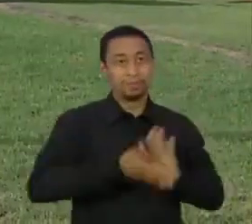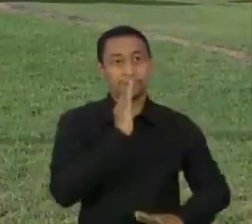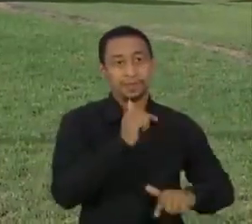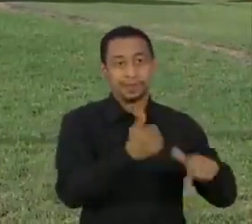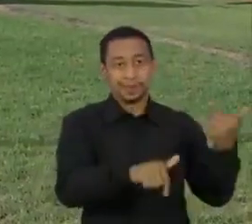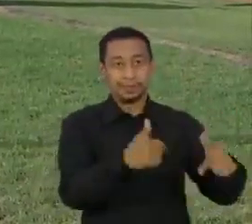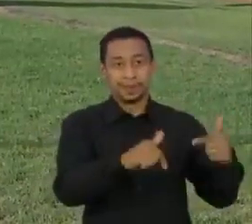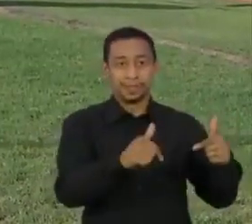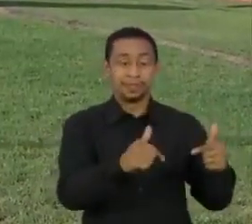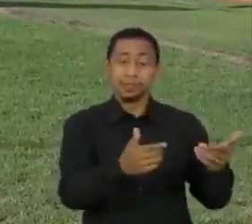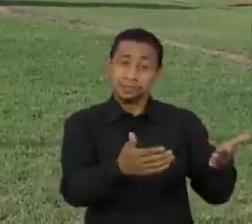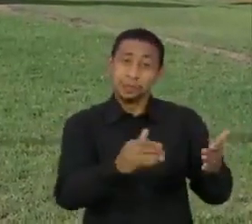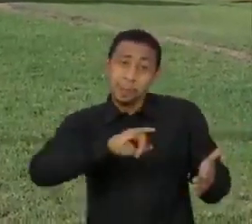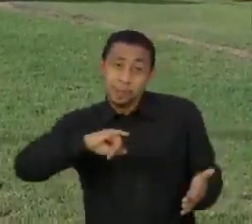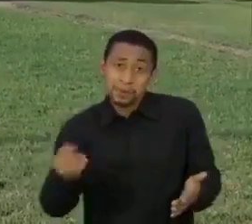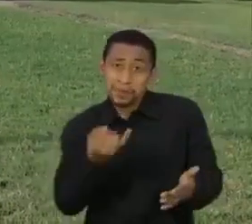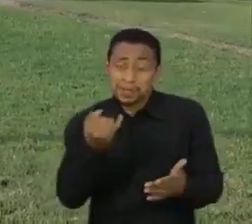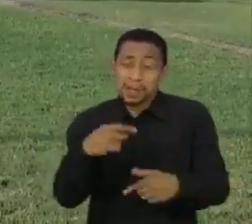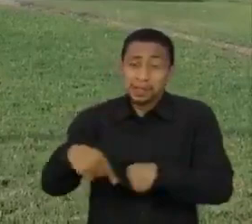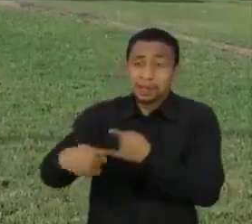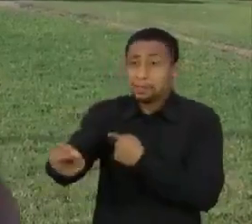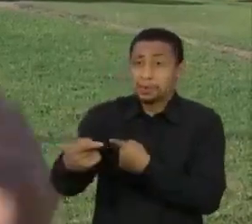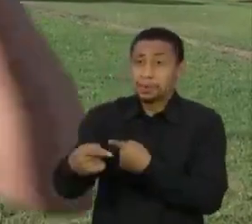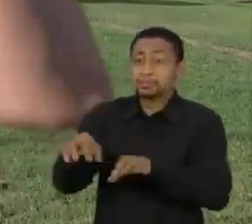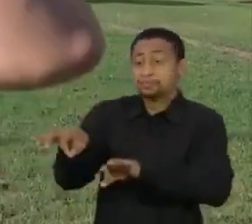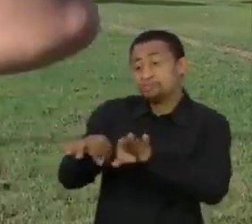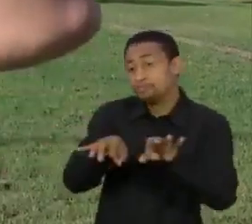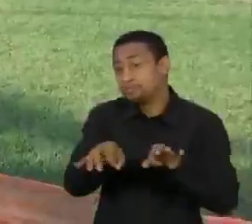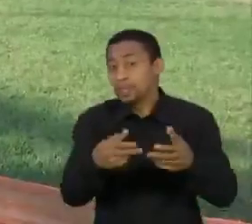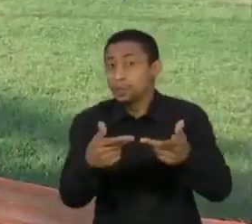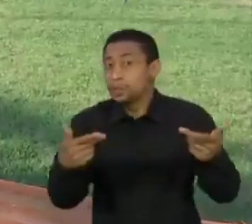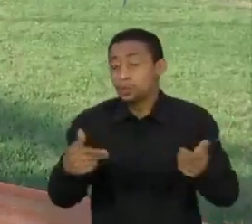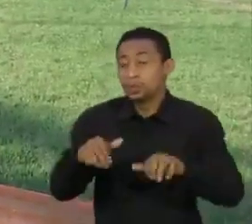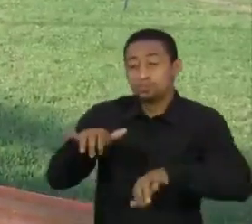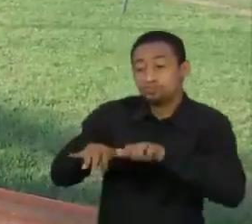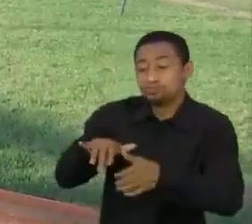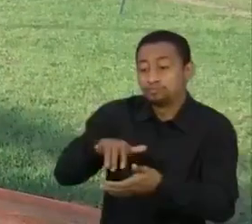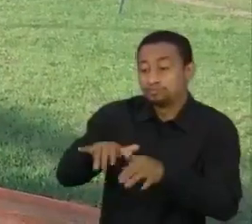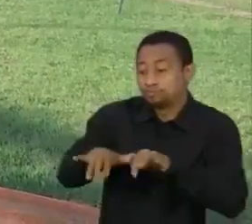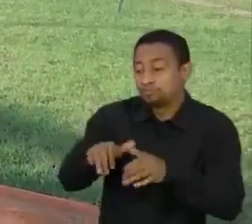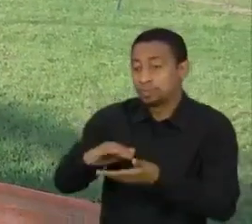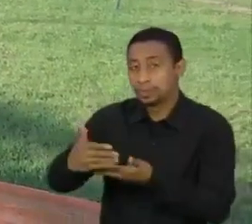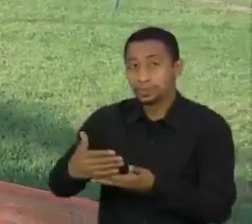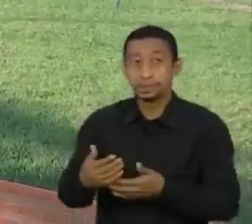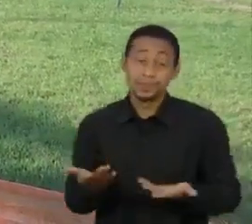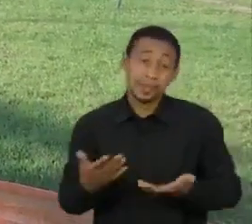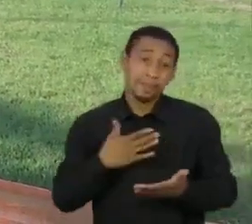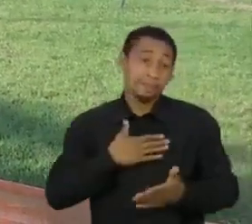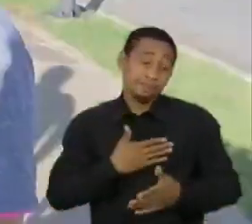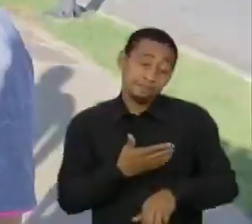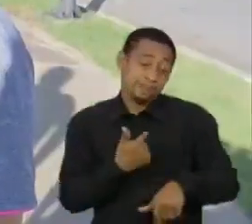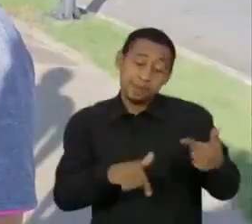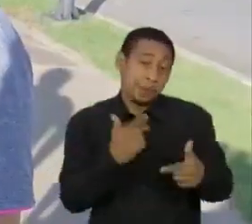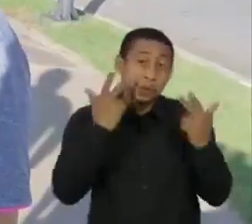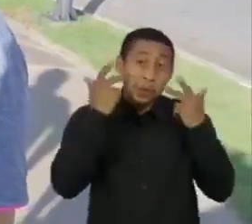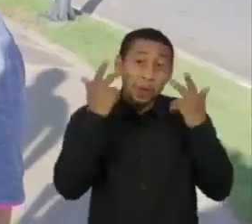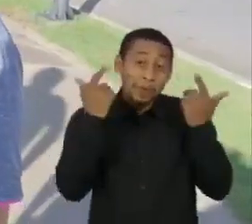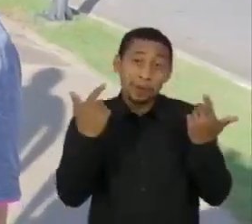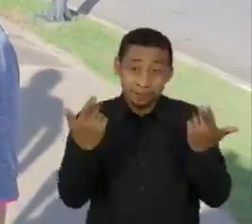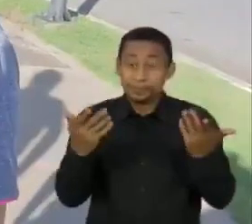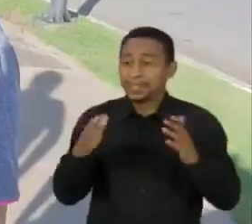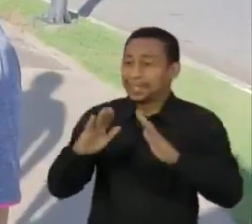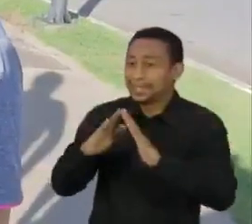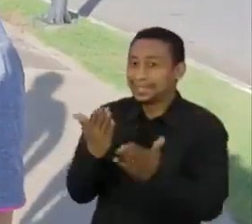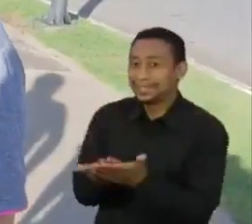Eu vou aproveitar o dia depois para poder agendar e agendar alguns assuntos do escritório. A empresa que eu trabalho acabou antecipando os feriados. As crianças na